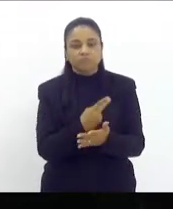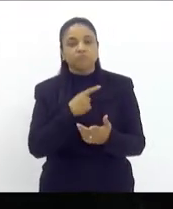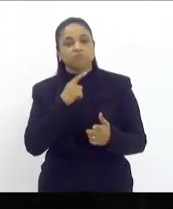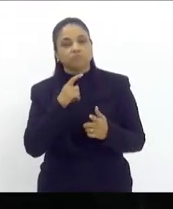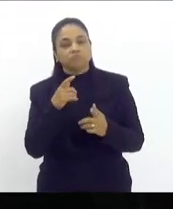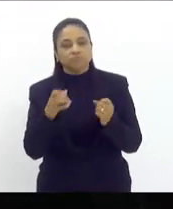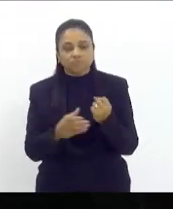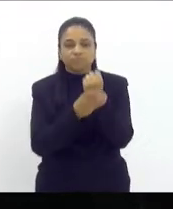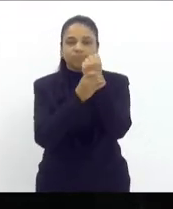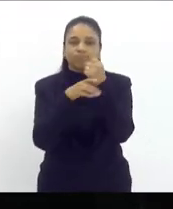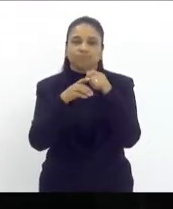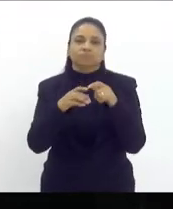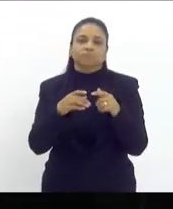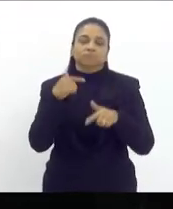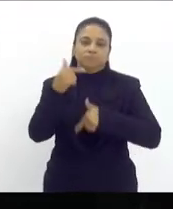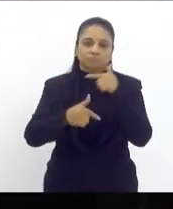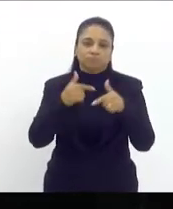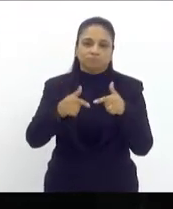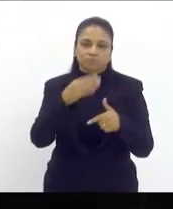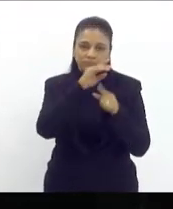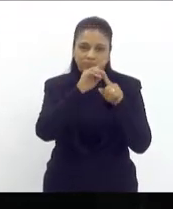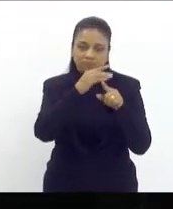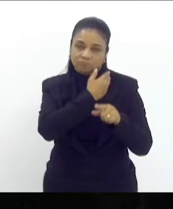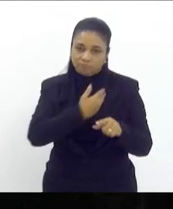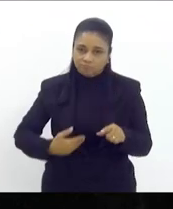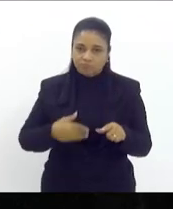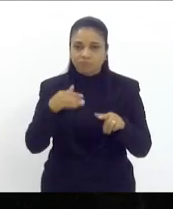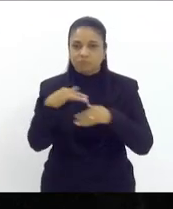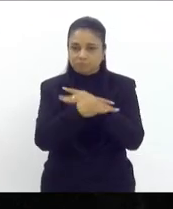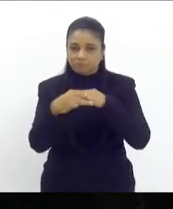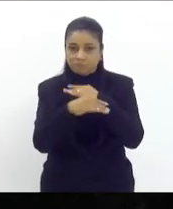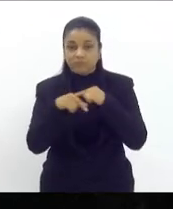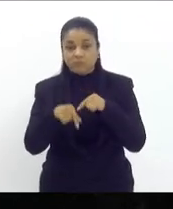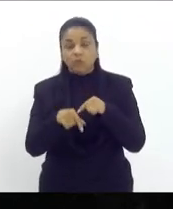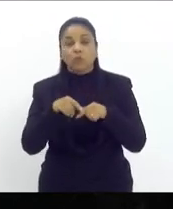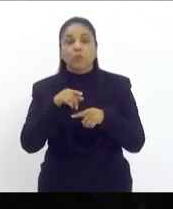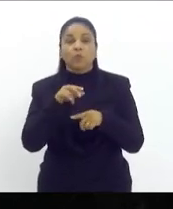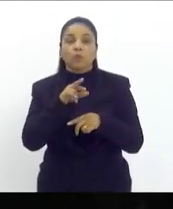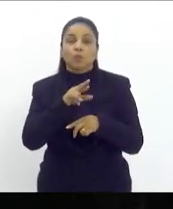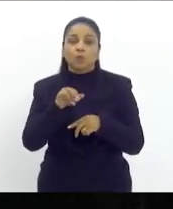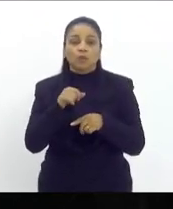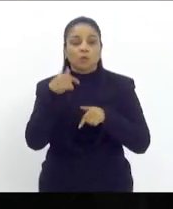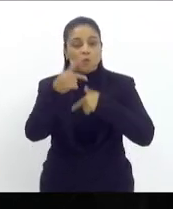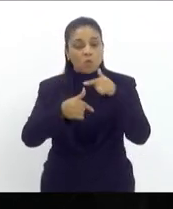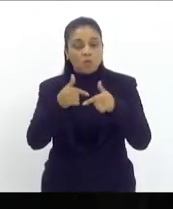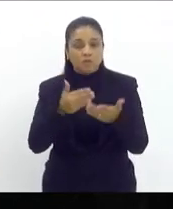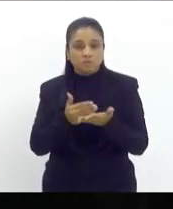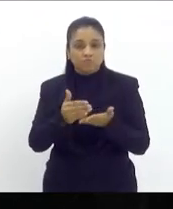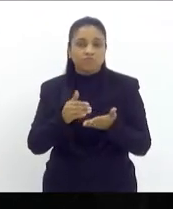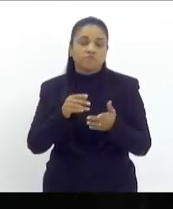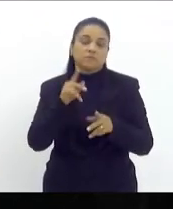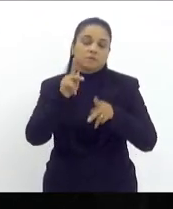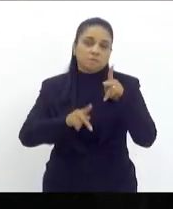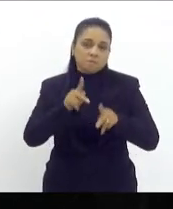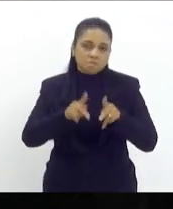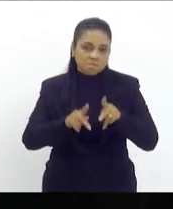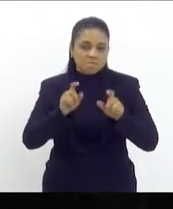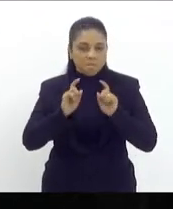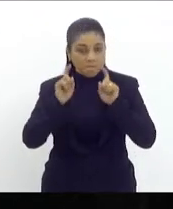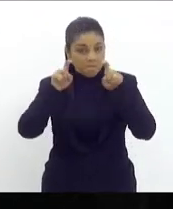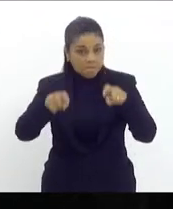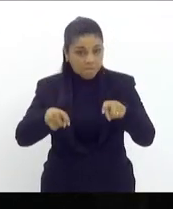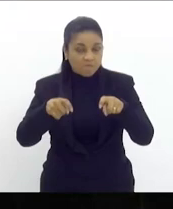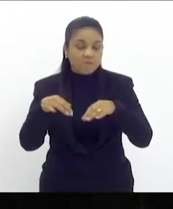público nas nossas cidades o estado do Rio de Janeiro começa por onde a gente mora por isso o nosso mandato popular é um mandato das cidades